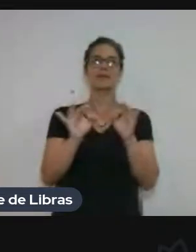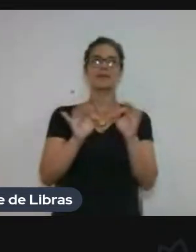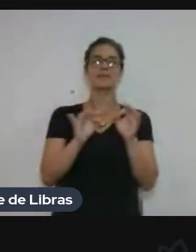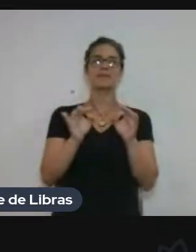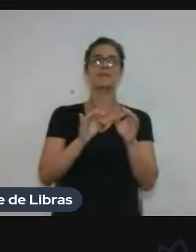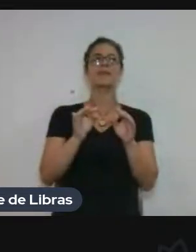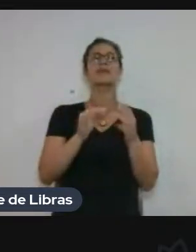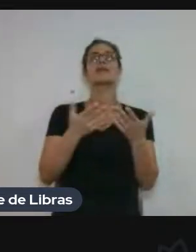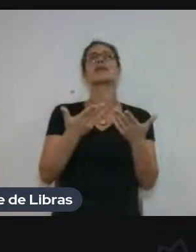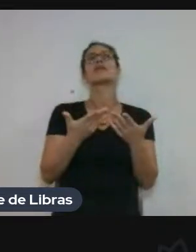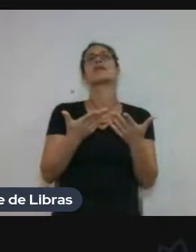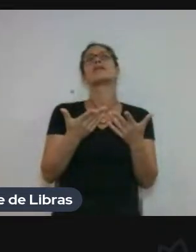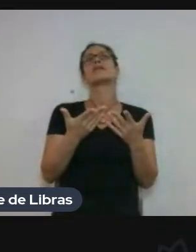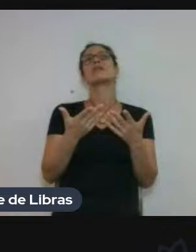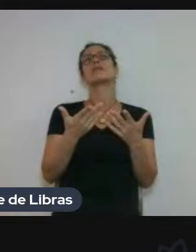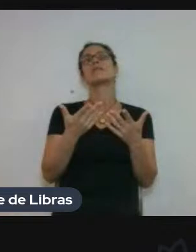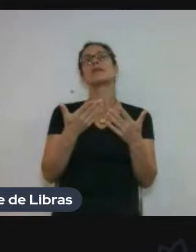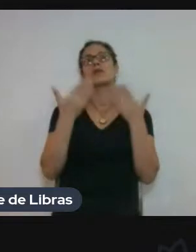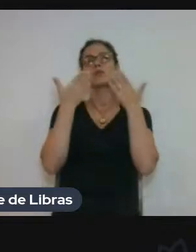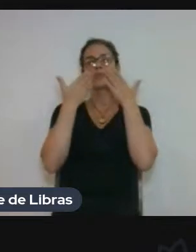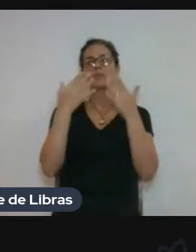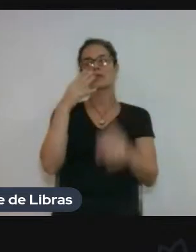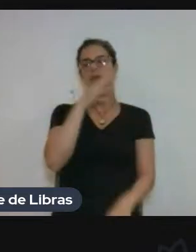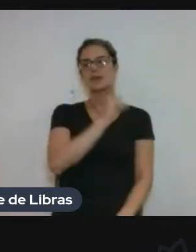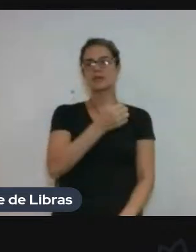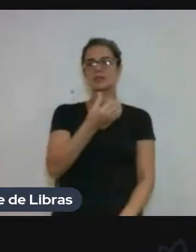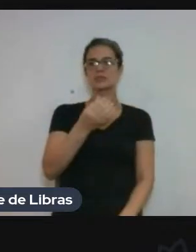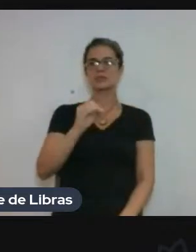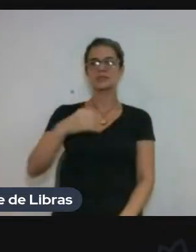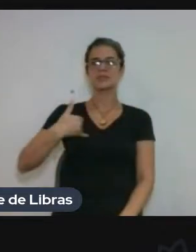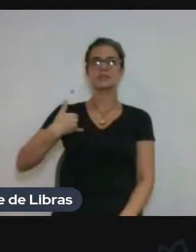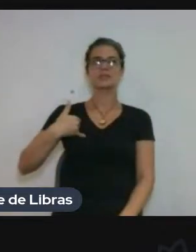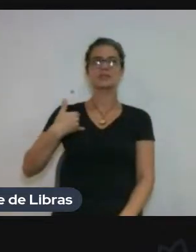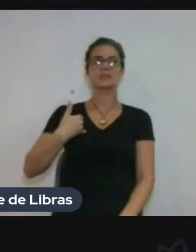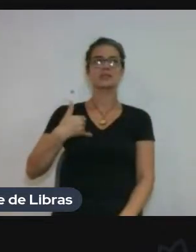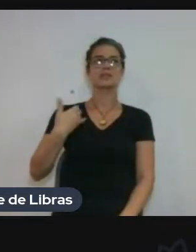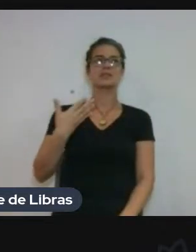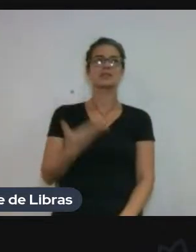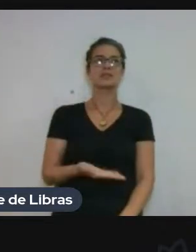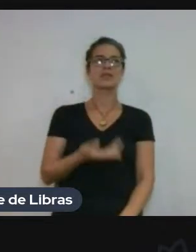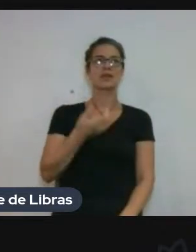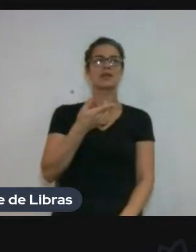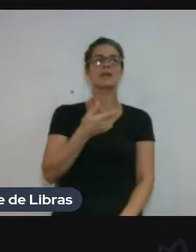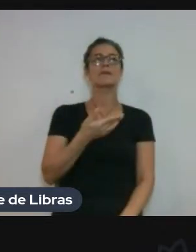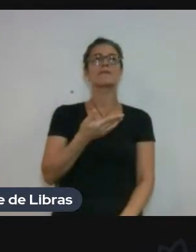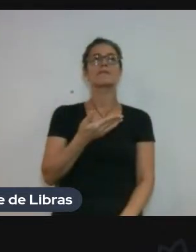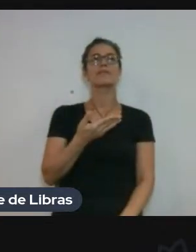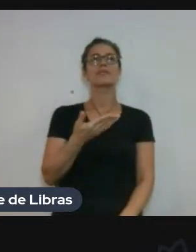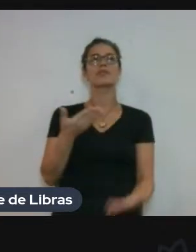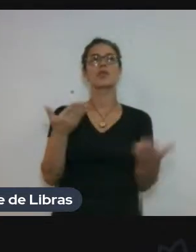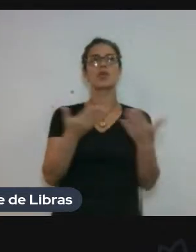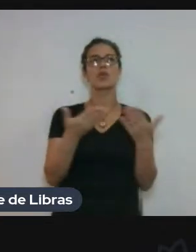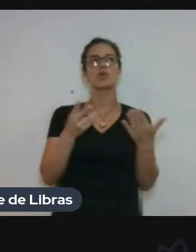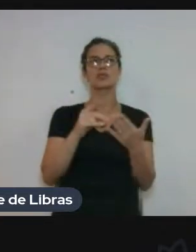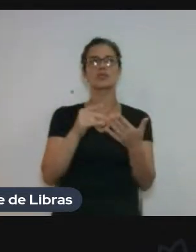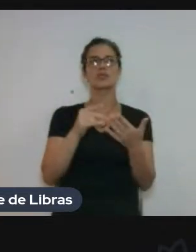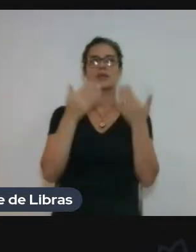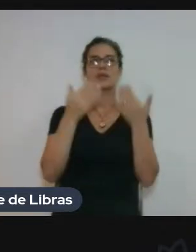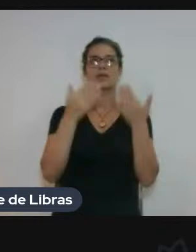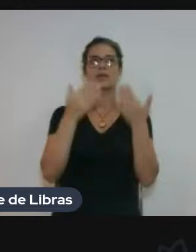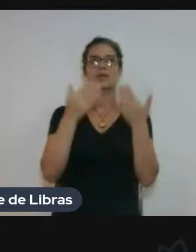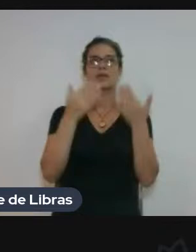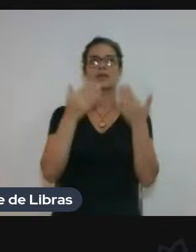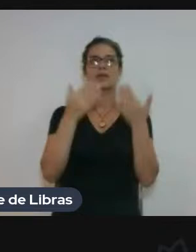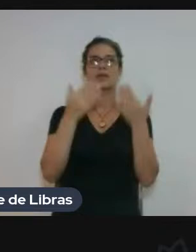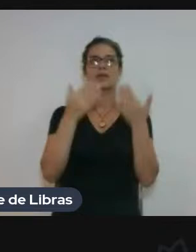da ONP, do Instituto de Letras. Elas apresentaram ontem, mas tinha pouca gente já no final da jornada. Então, hoje a gente vai apresentar de novo